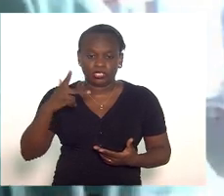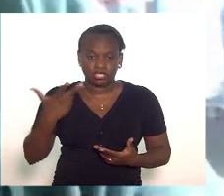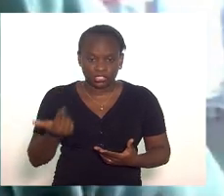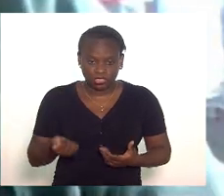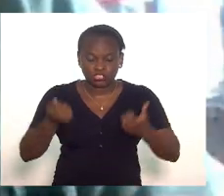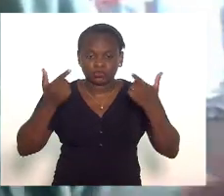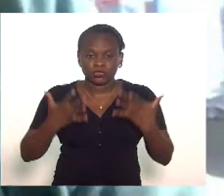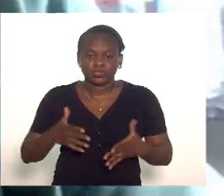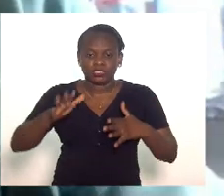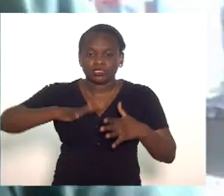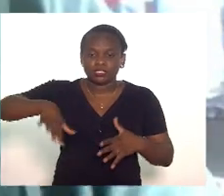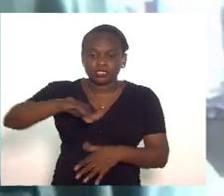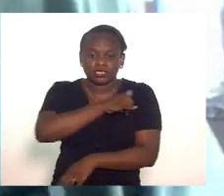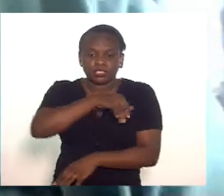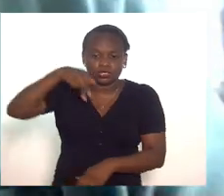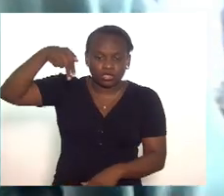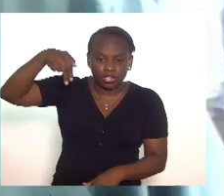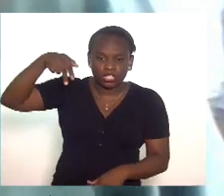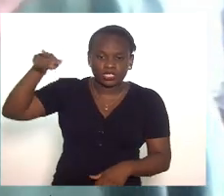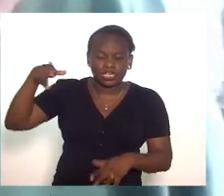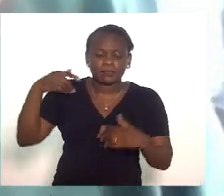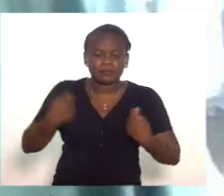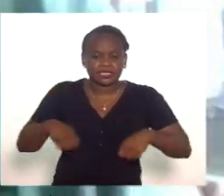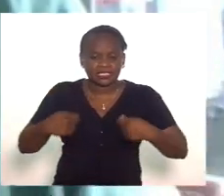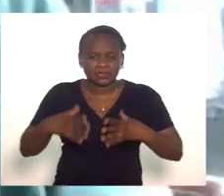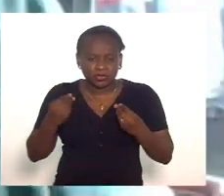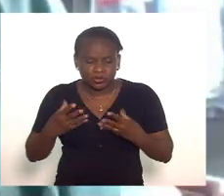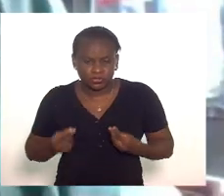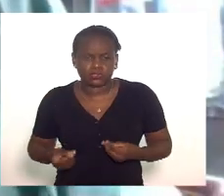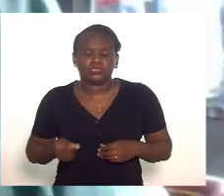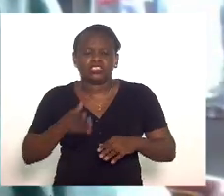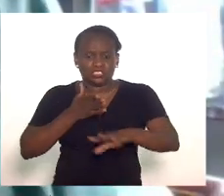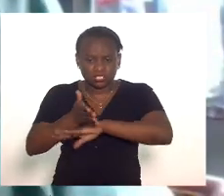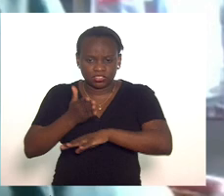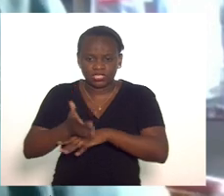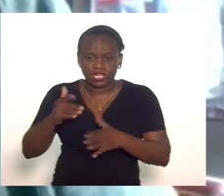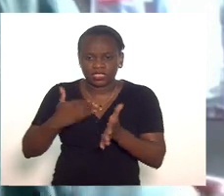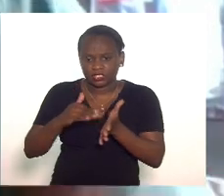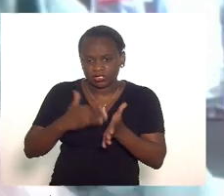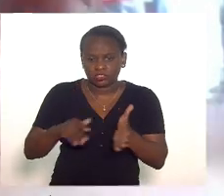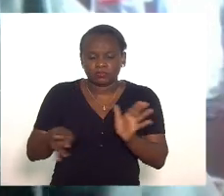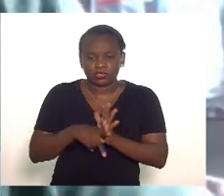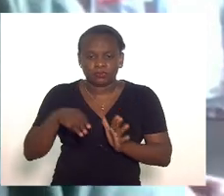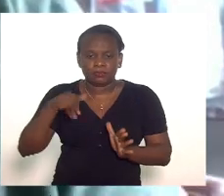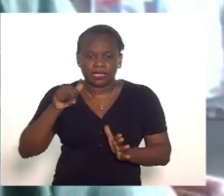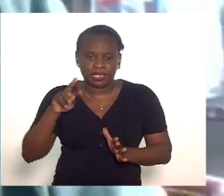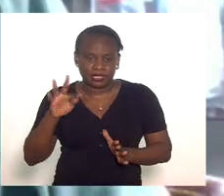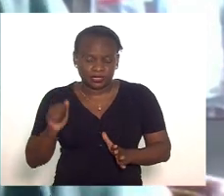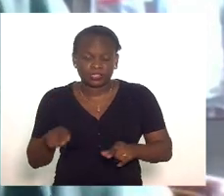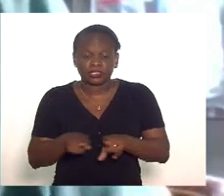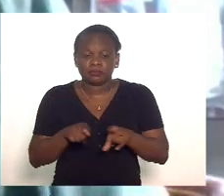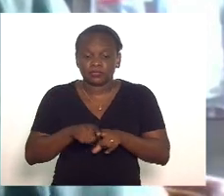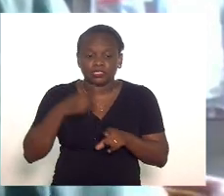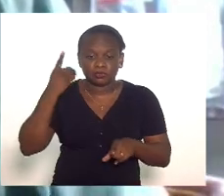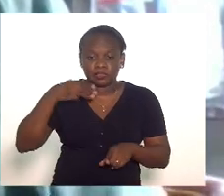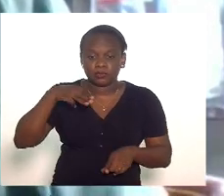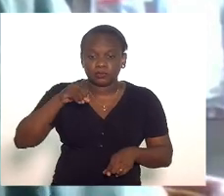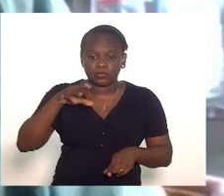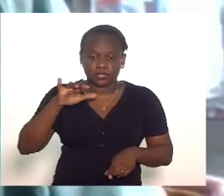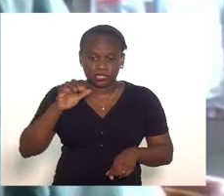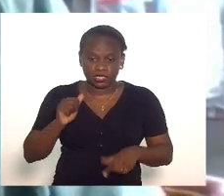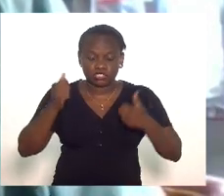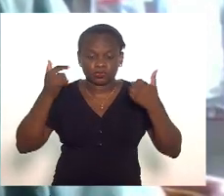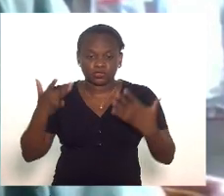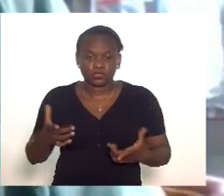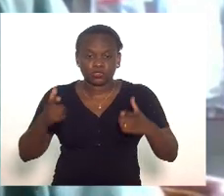norte fluminense de várias demandas que tinham chegado inclusive ao seu gabinete a deputada Mônica Francisco também falou de